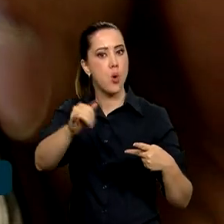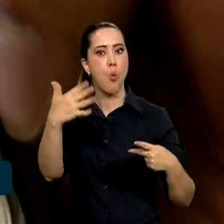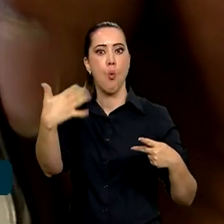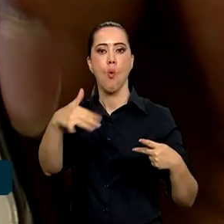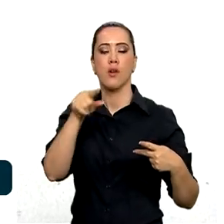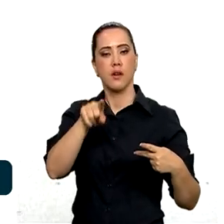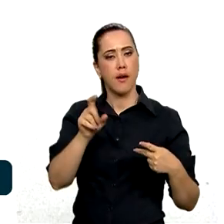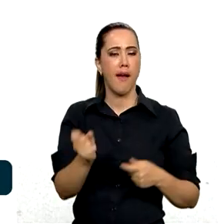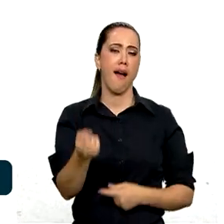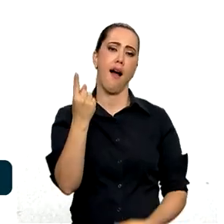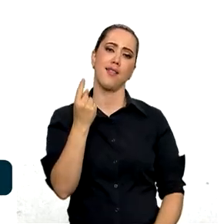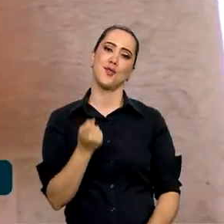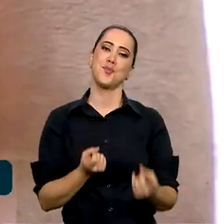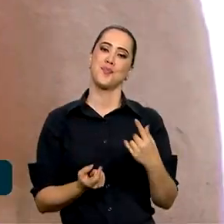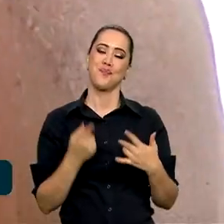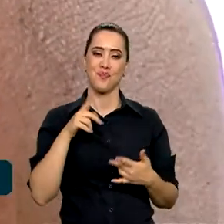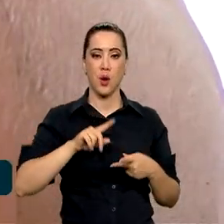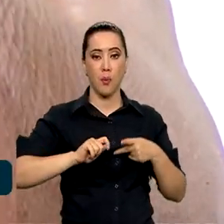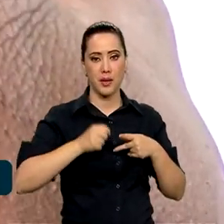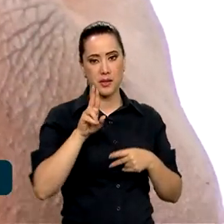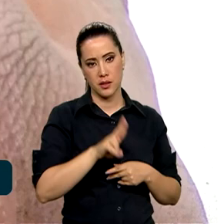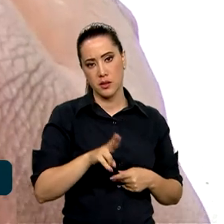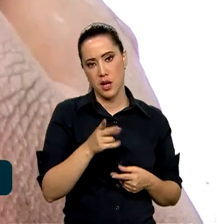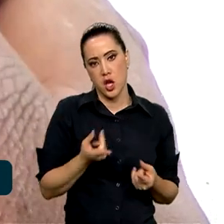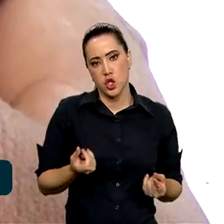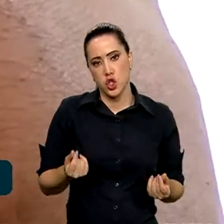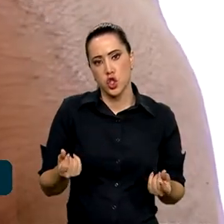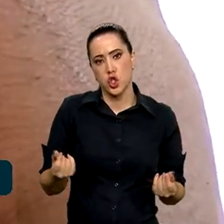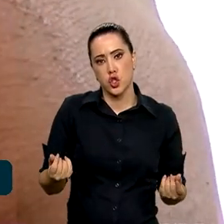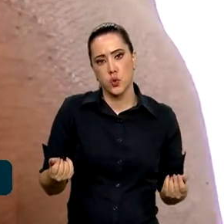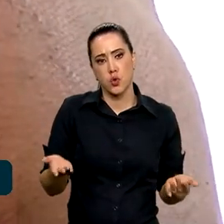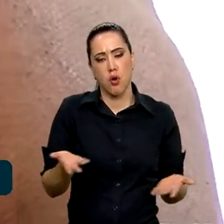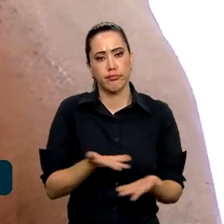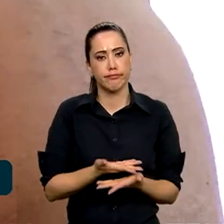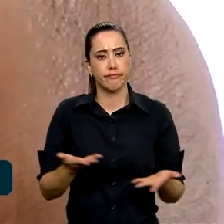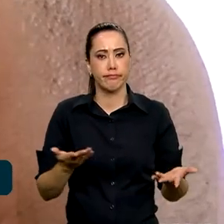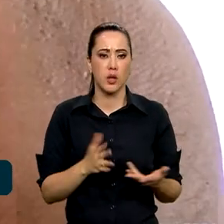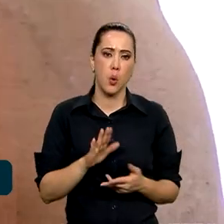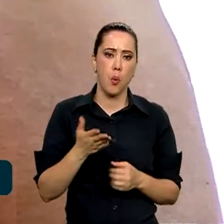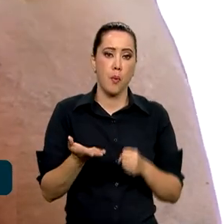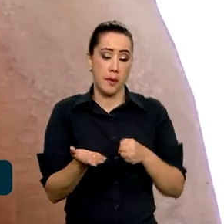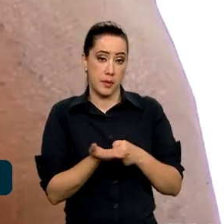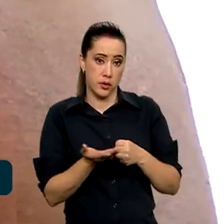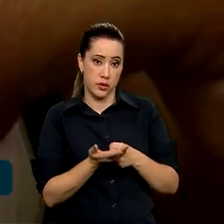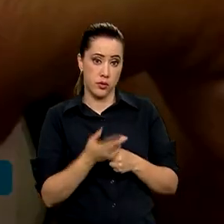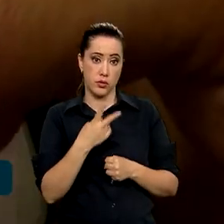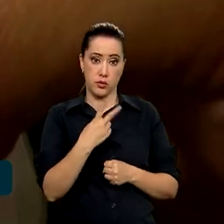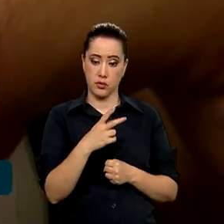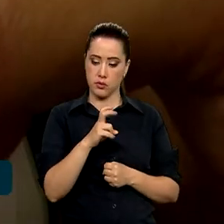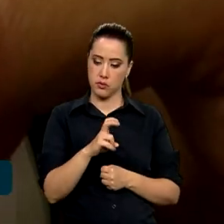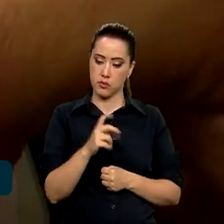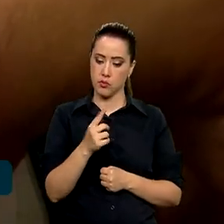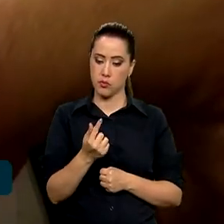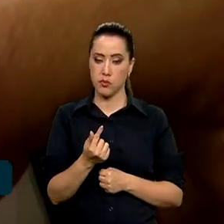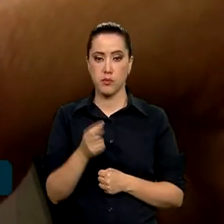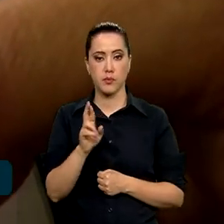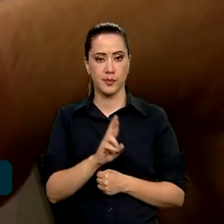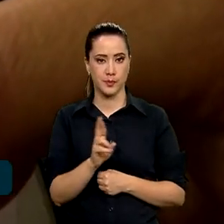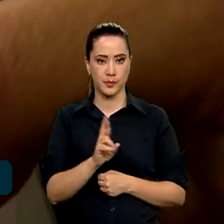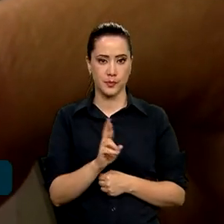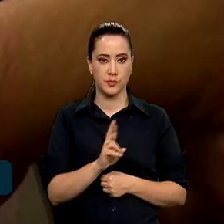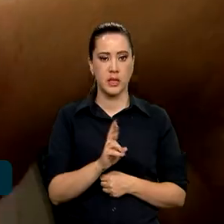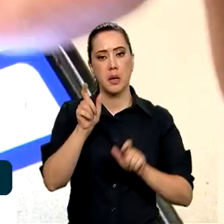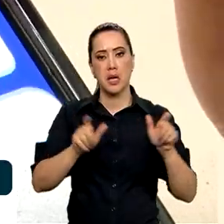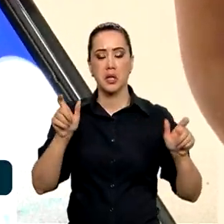mostra é que o PIX tem sido utilizado para a movimentação de valores mais baixos, com média de 257